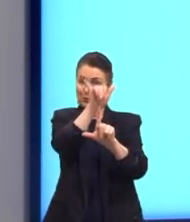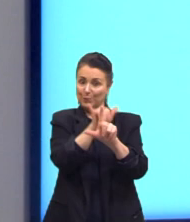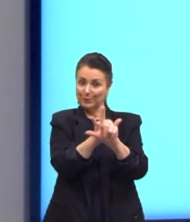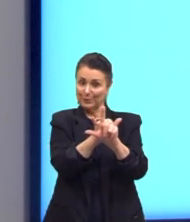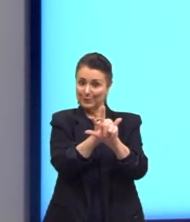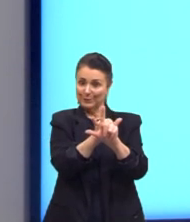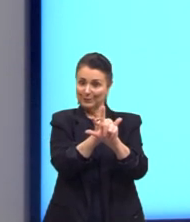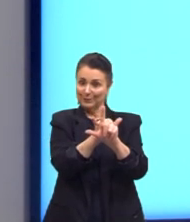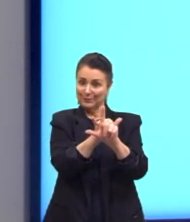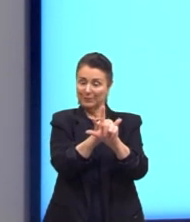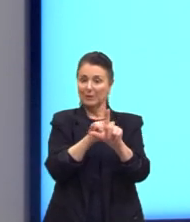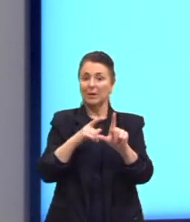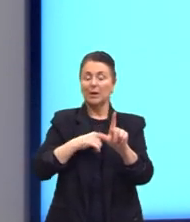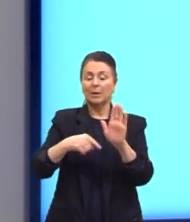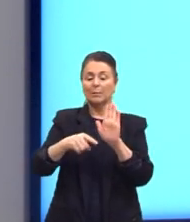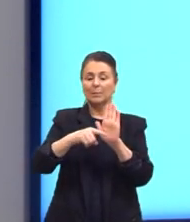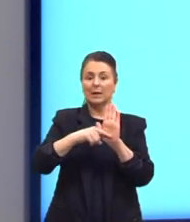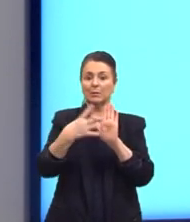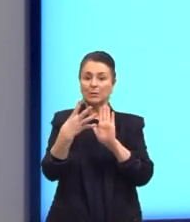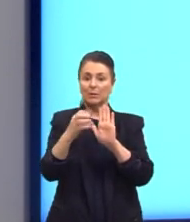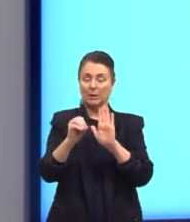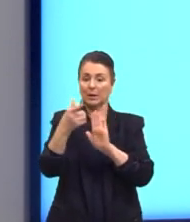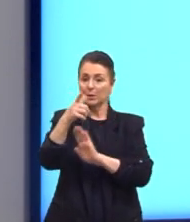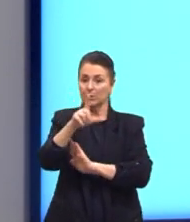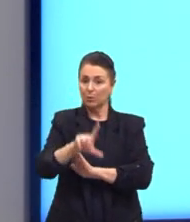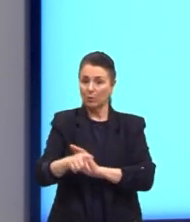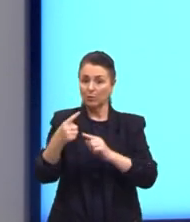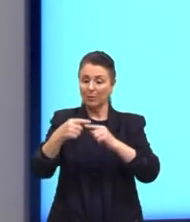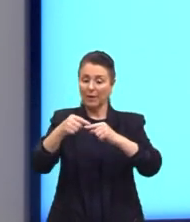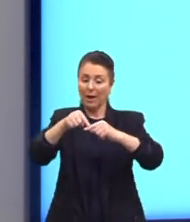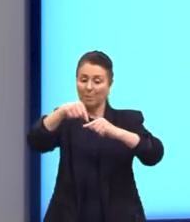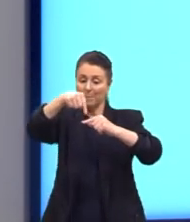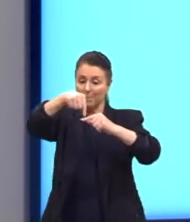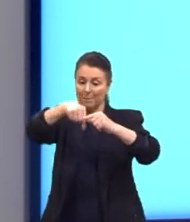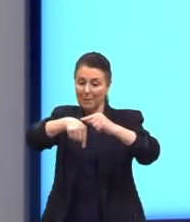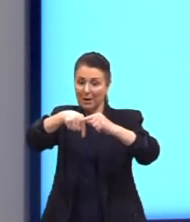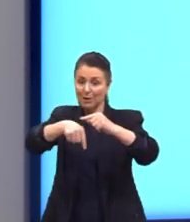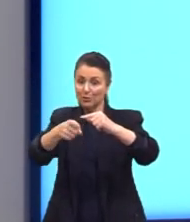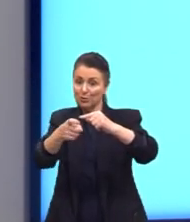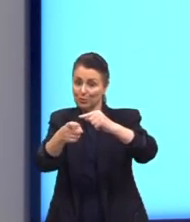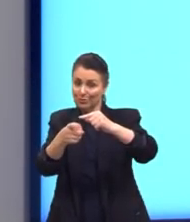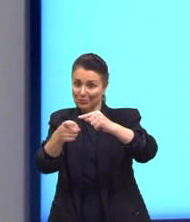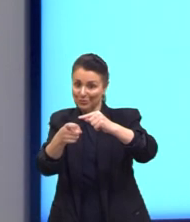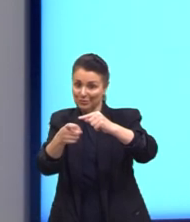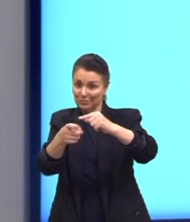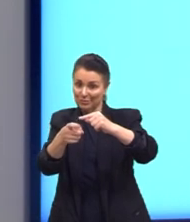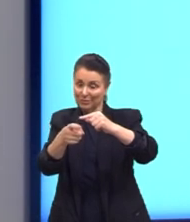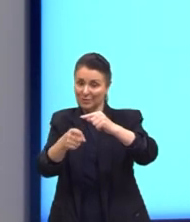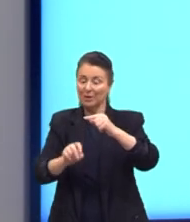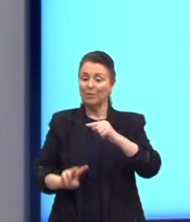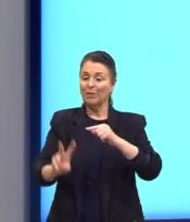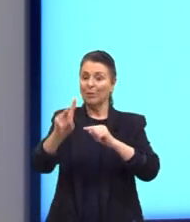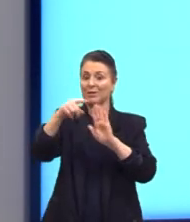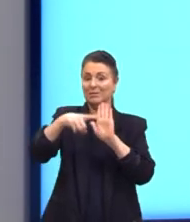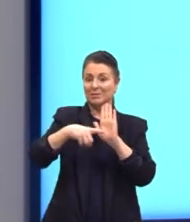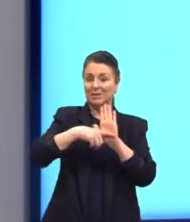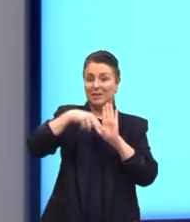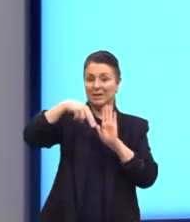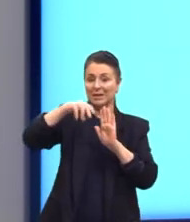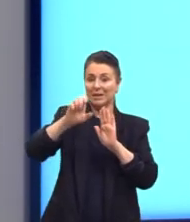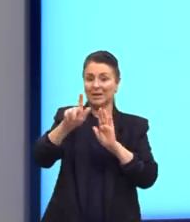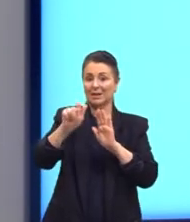Aqui, gente, o menos 40, né? Novamente, porque estava abaixo do eixo X, então, nós consideramos valores negativos.